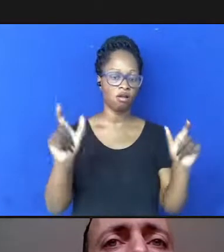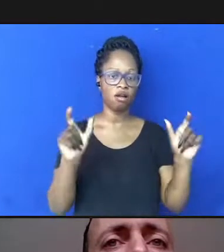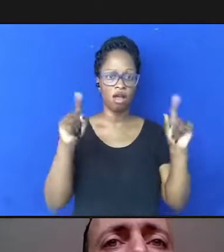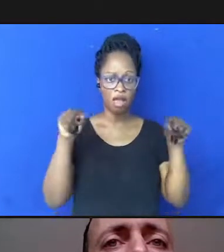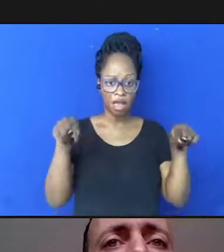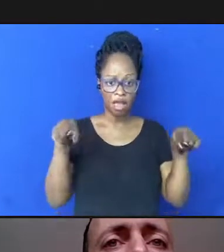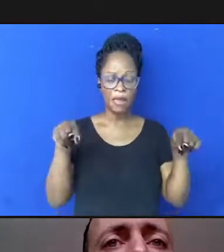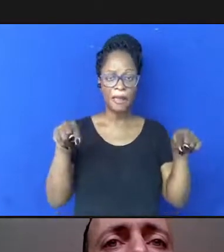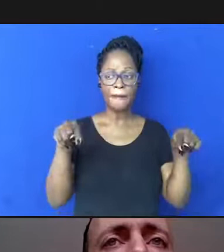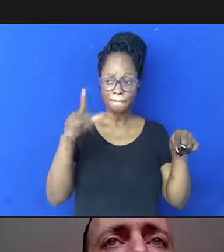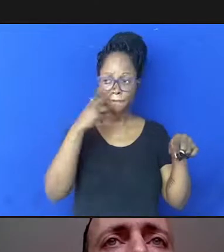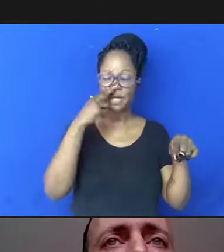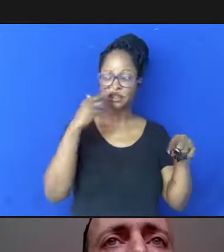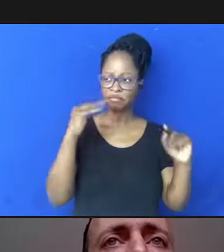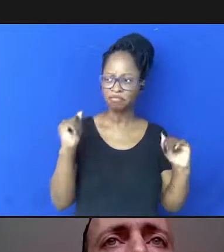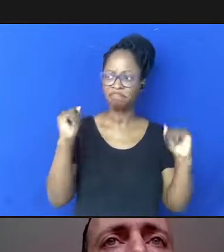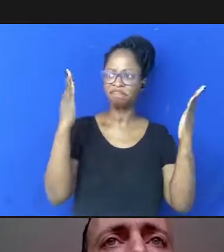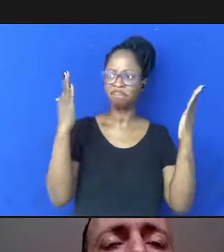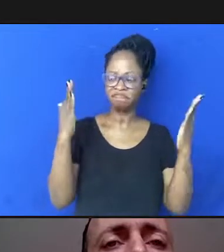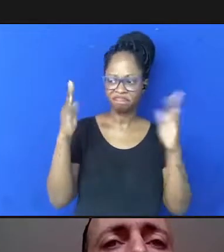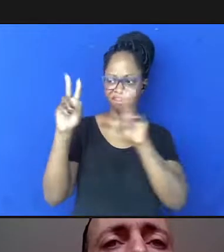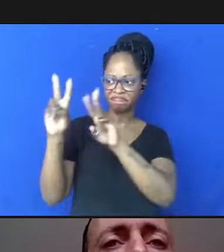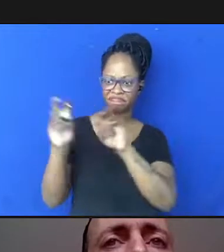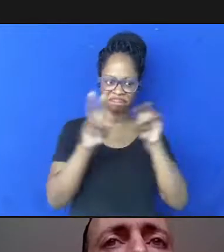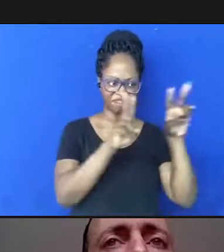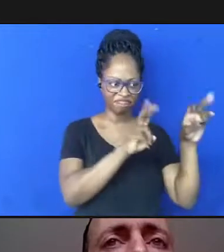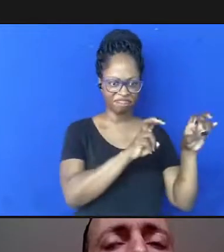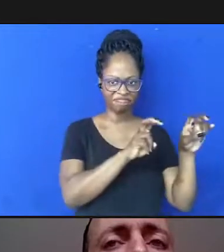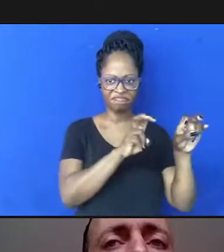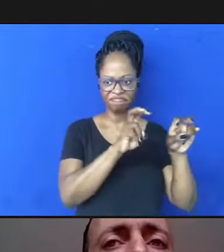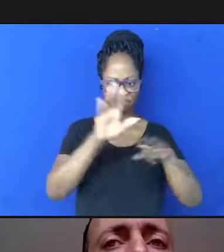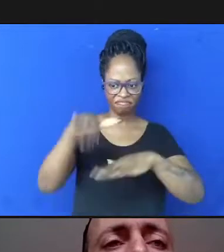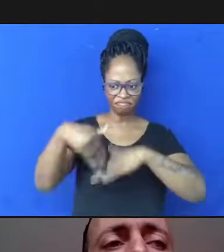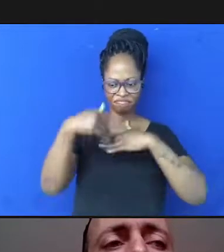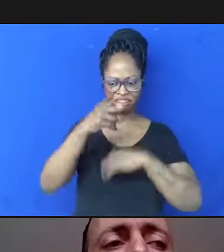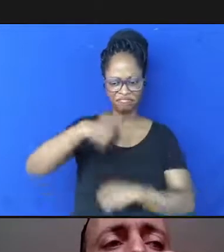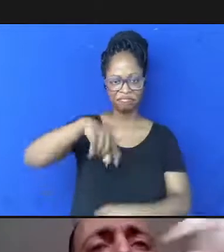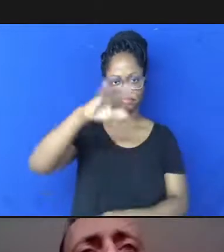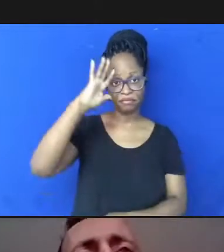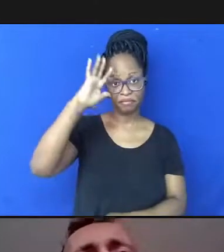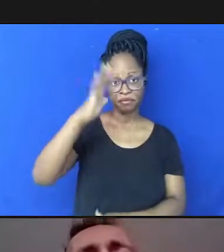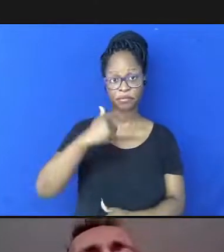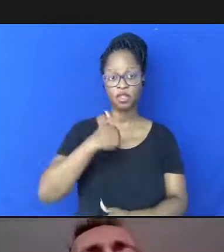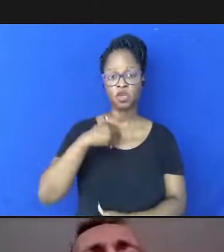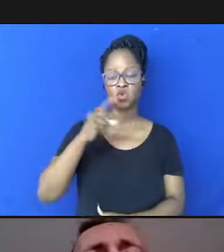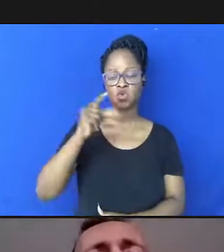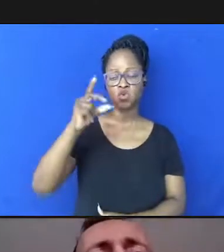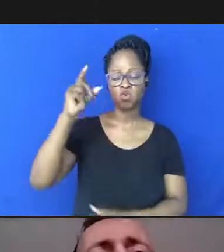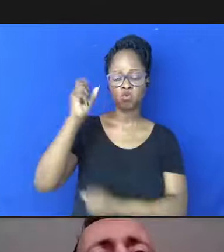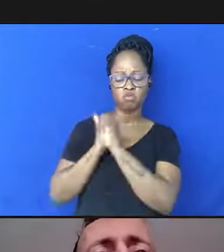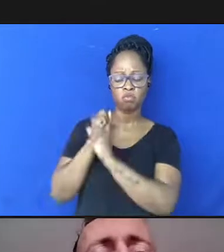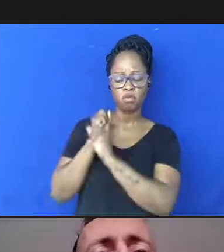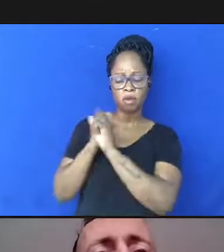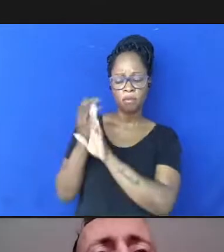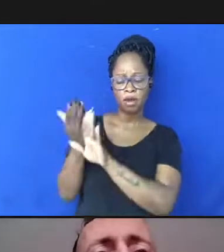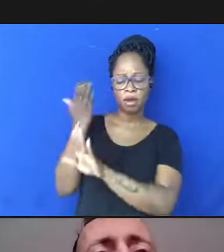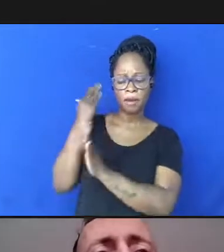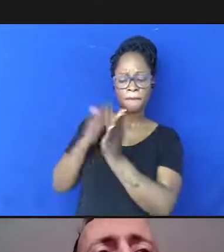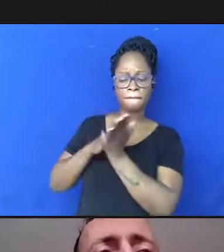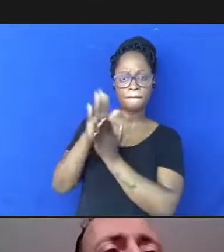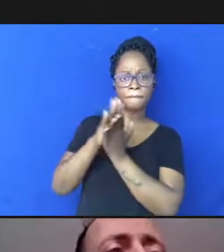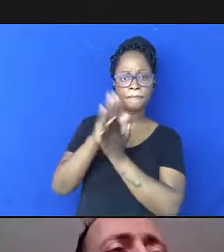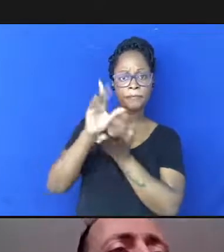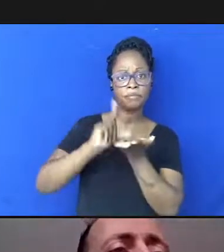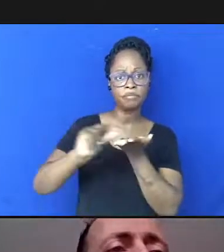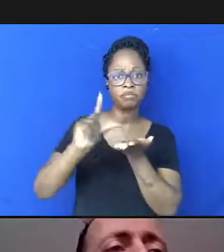grandes questões colocadas para nós eu há alguns anos atrás publiquei um artigo